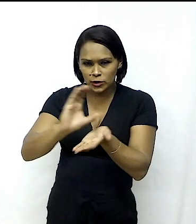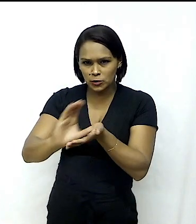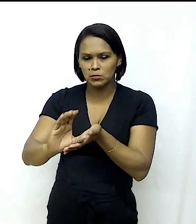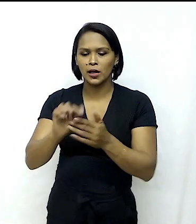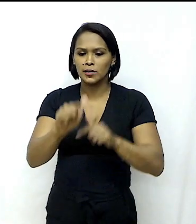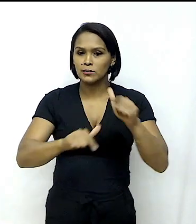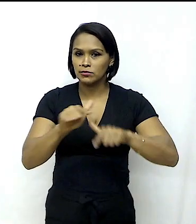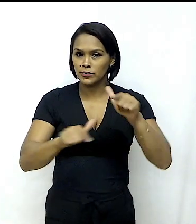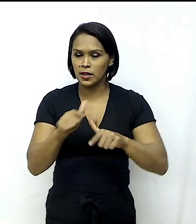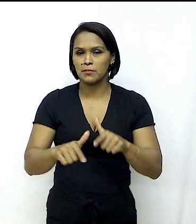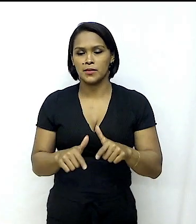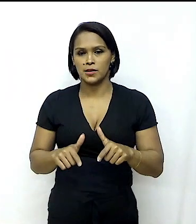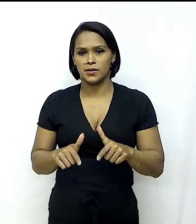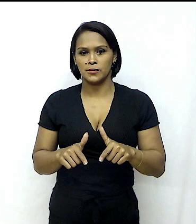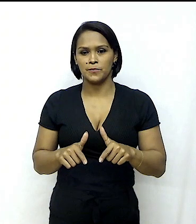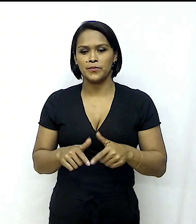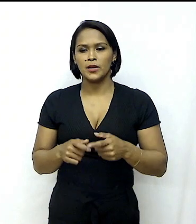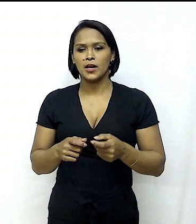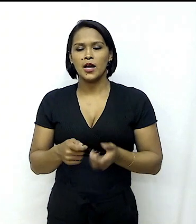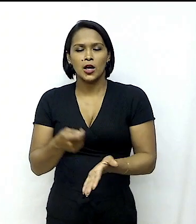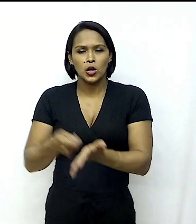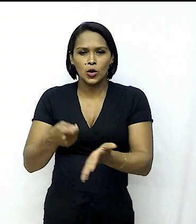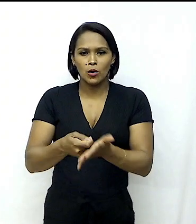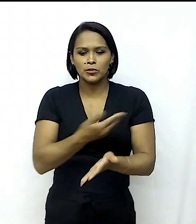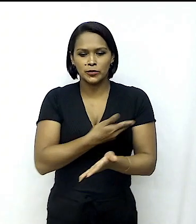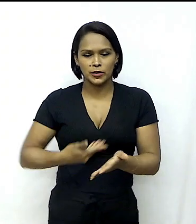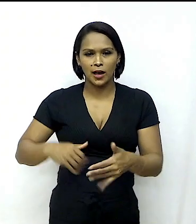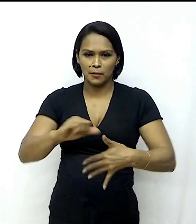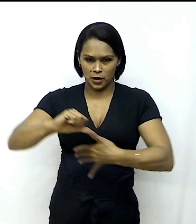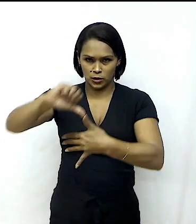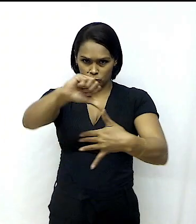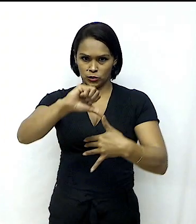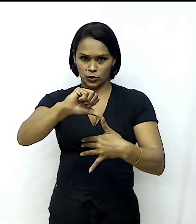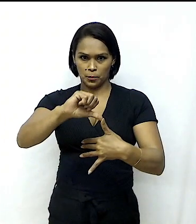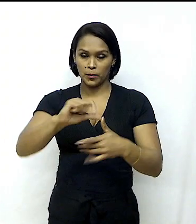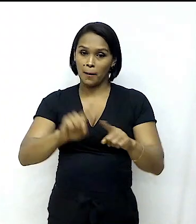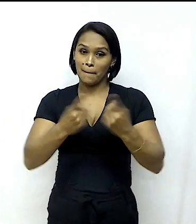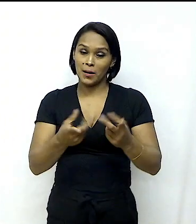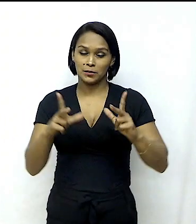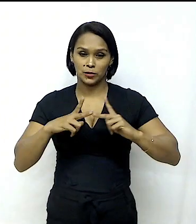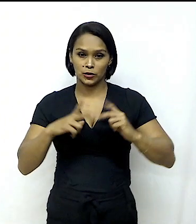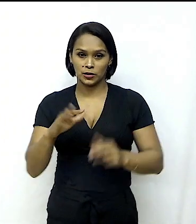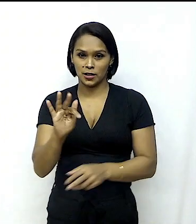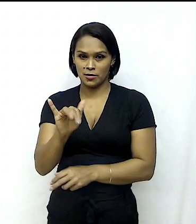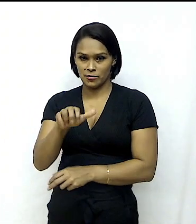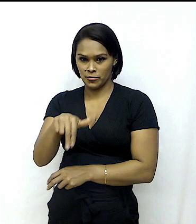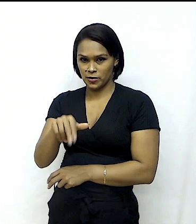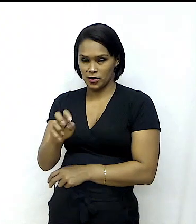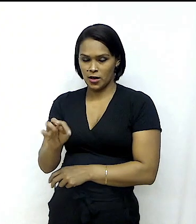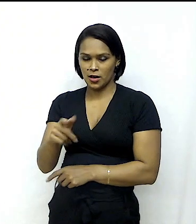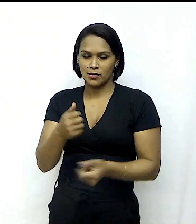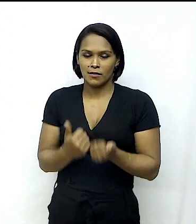serviços e compras governamentais na América do Sul. Em particular a FIEMG tem apoiado essa